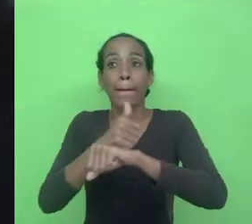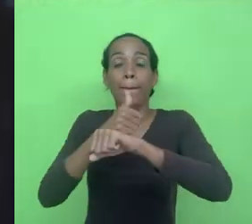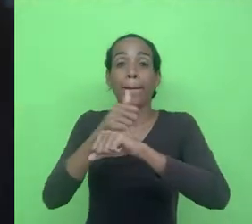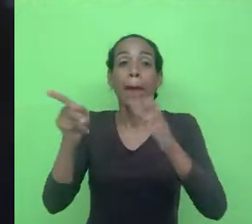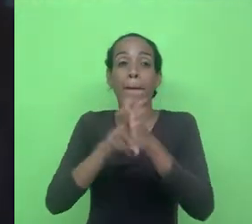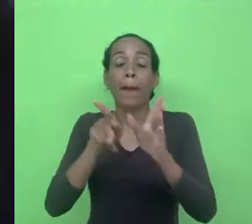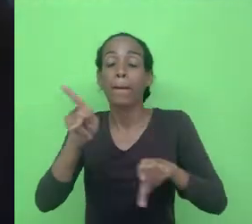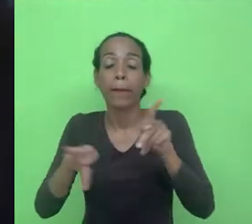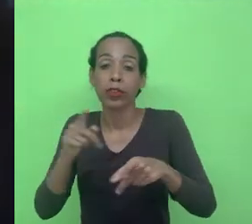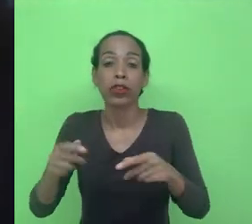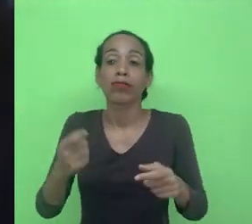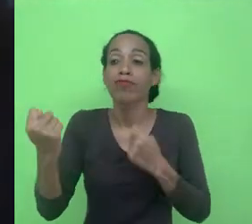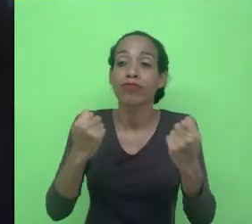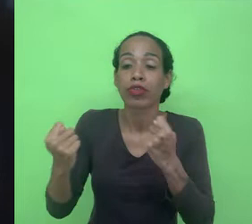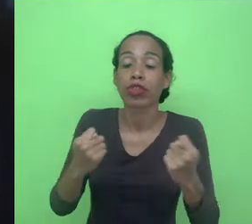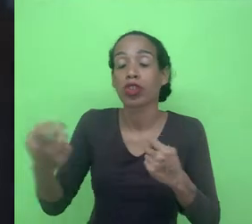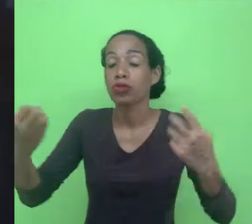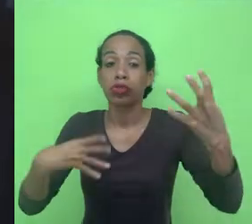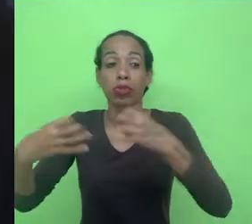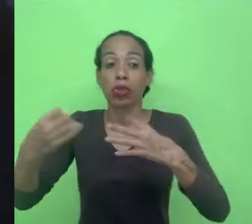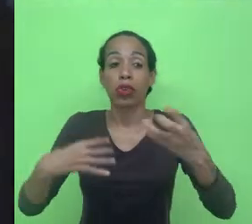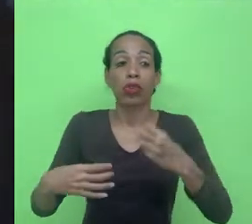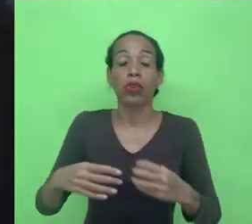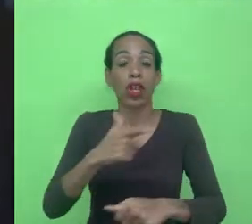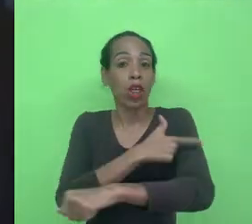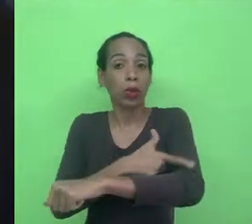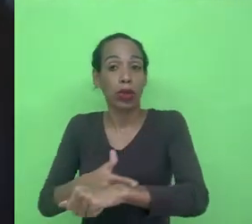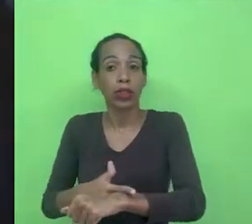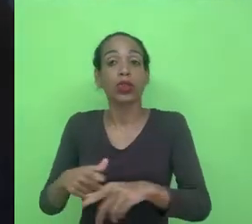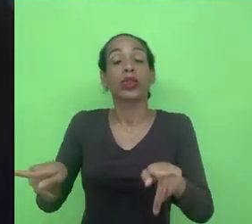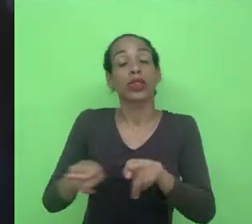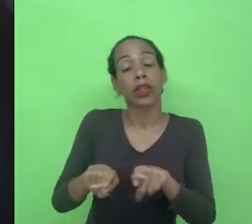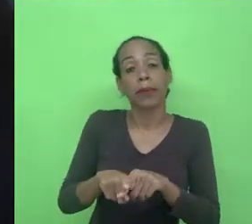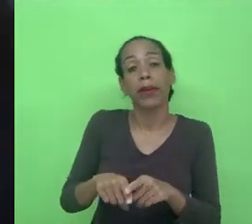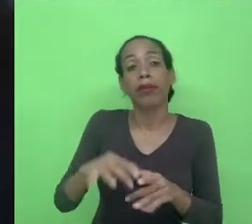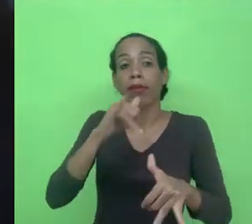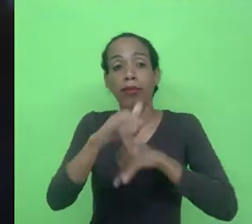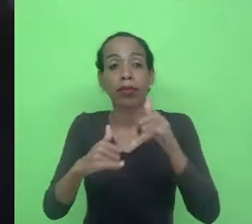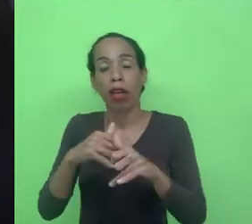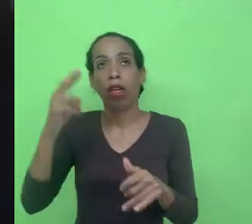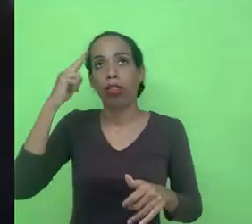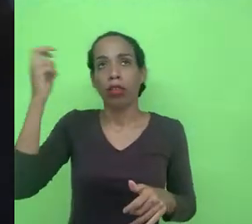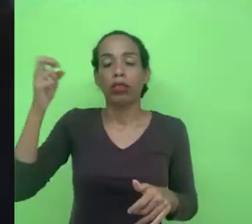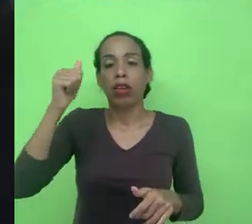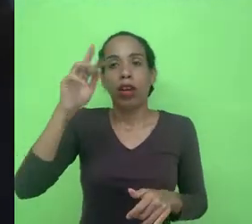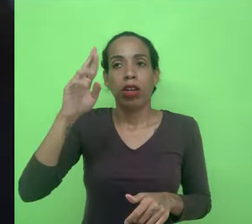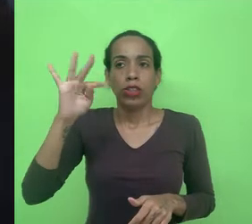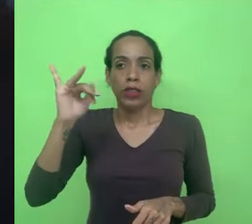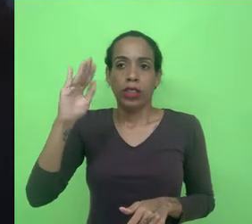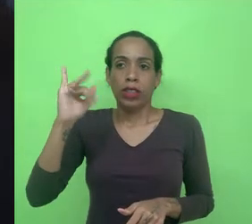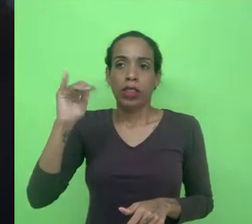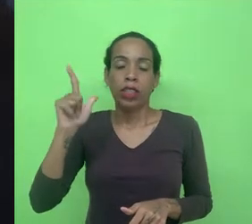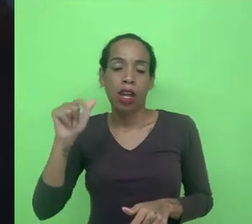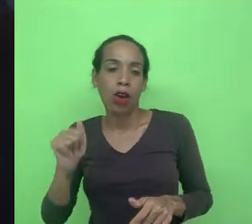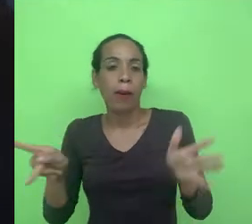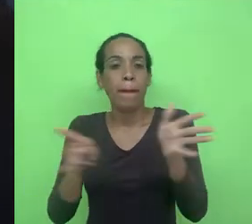econômicos de inovação em benefício da educação das tecnologias de inteligência artificial e suas próprias empresas e